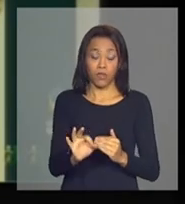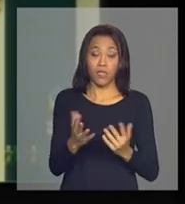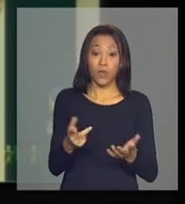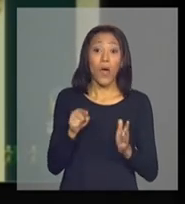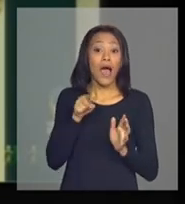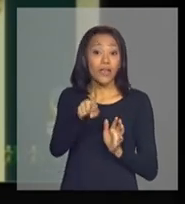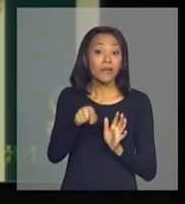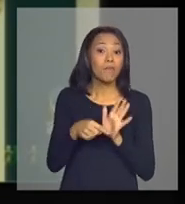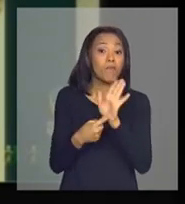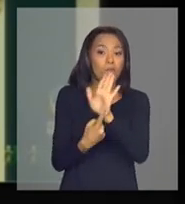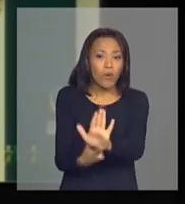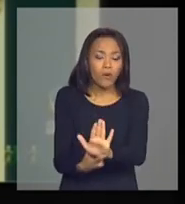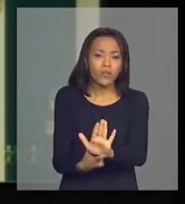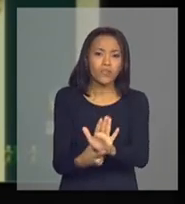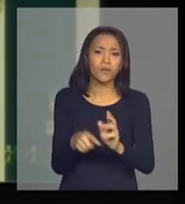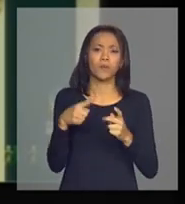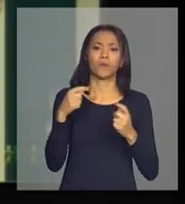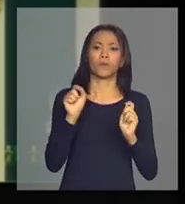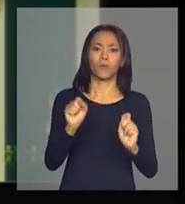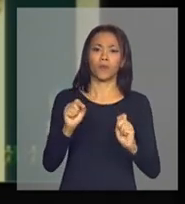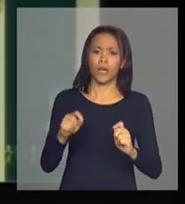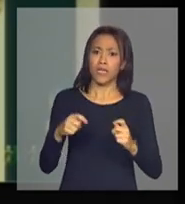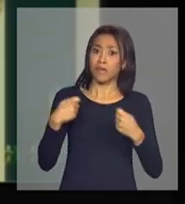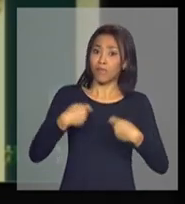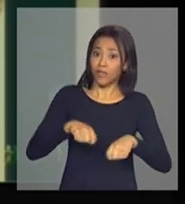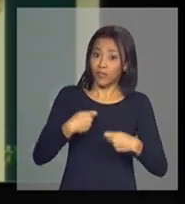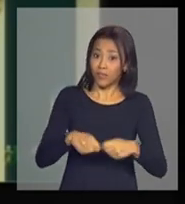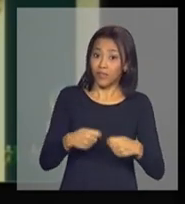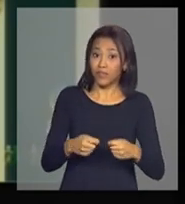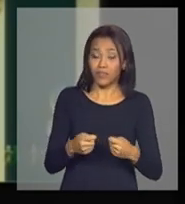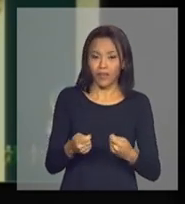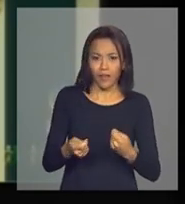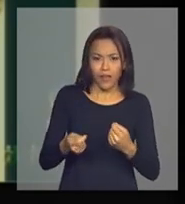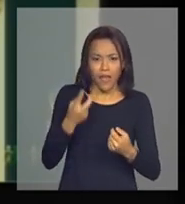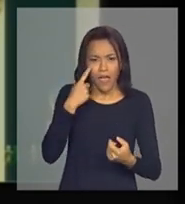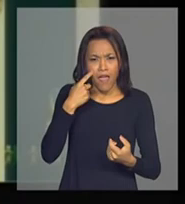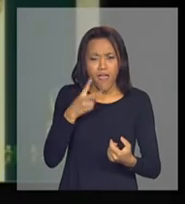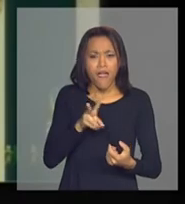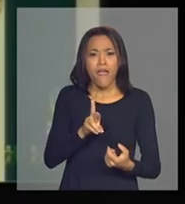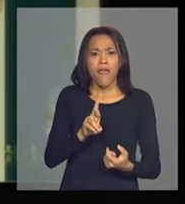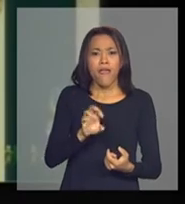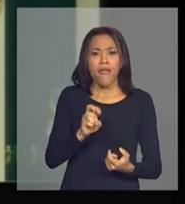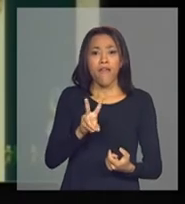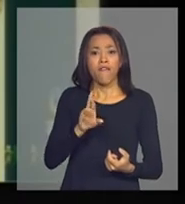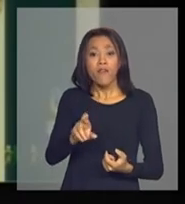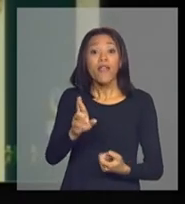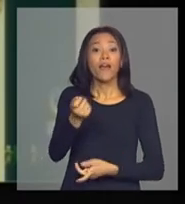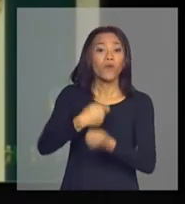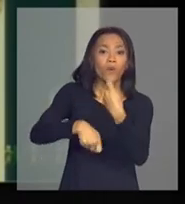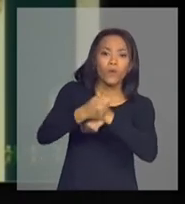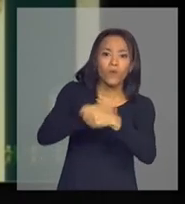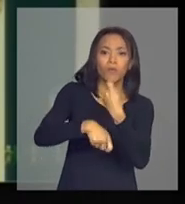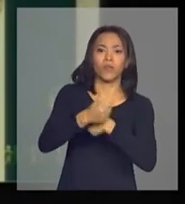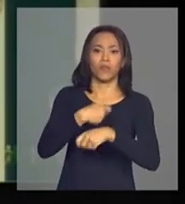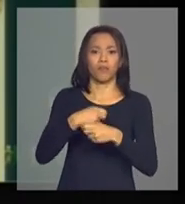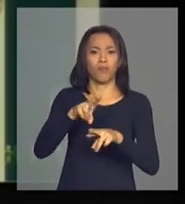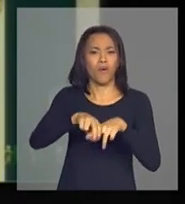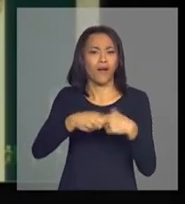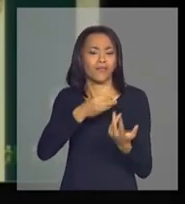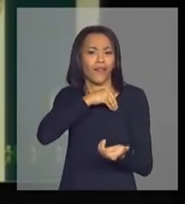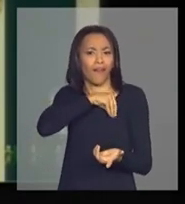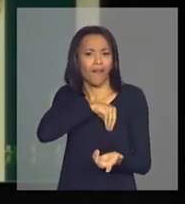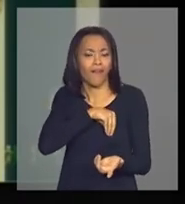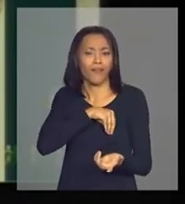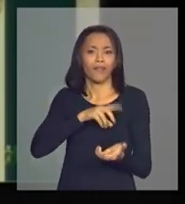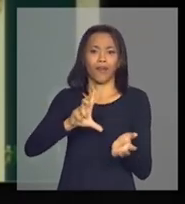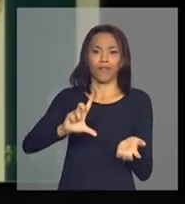refletindo, na verdade, a necessidade de reconversão econômica. São áreas que, muitas vezes, pelo critério de renda, não estão